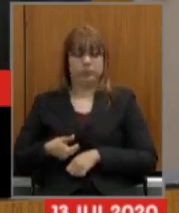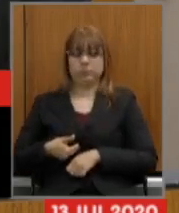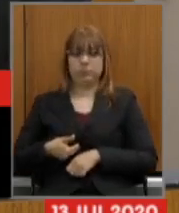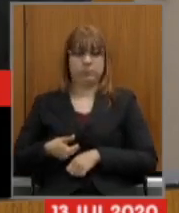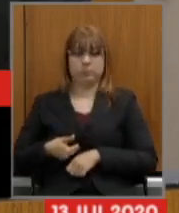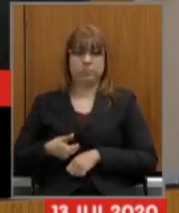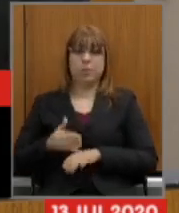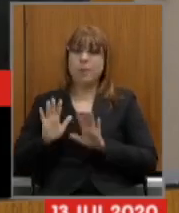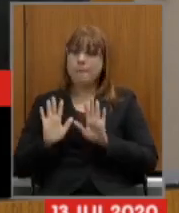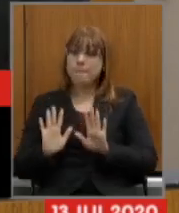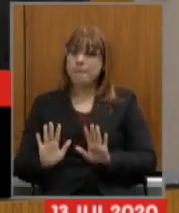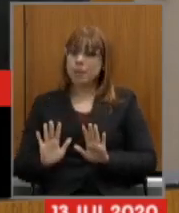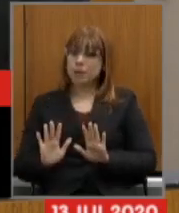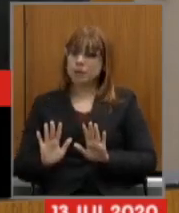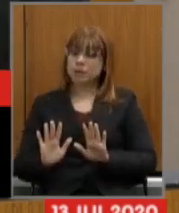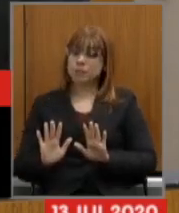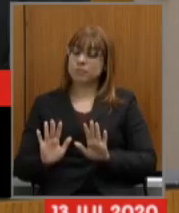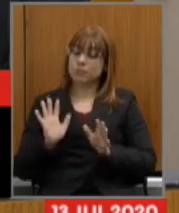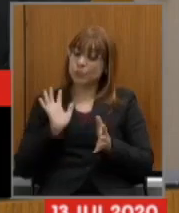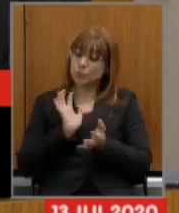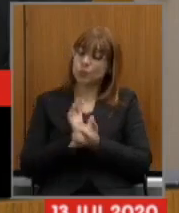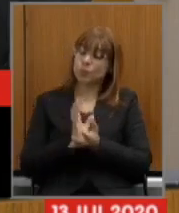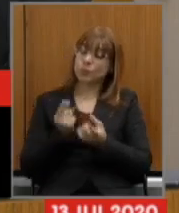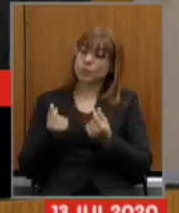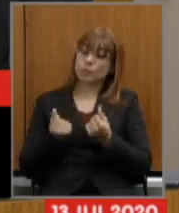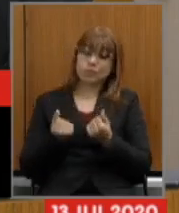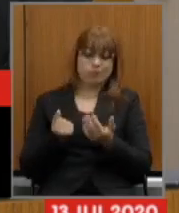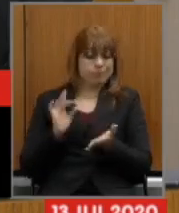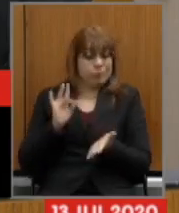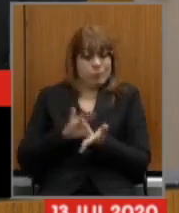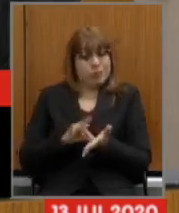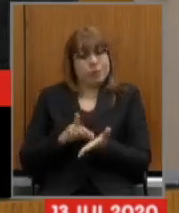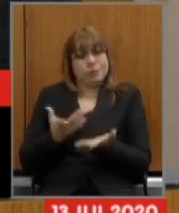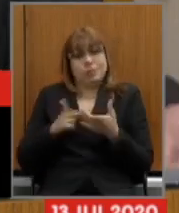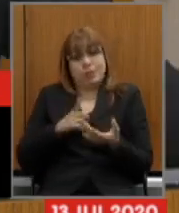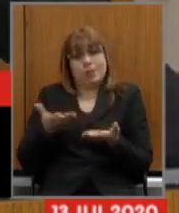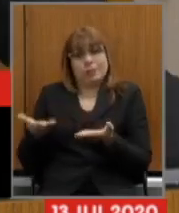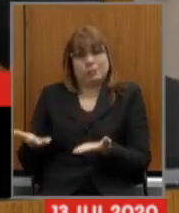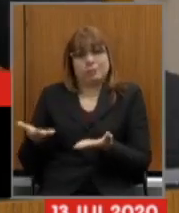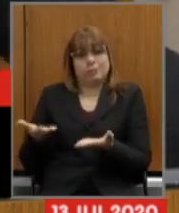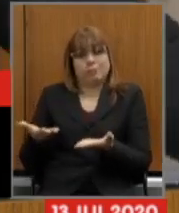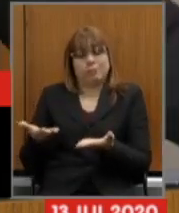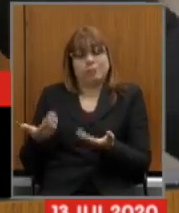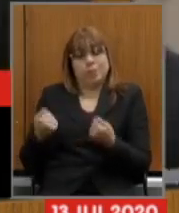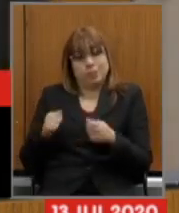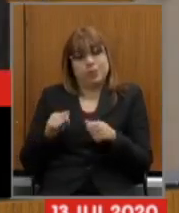mas a situação financeira é um fato que precisa ser enfrentado obrigado